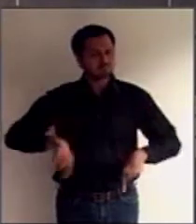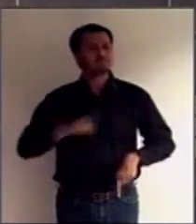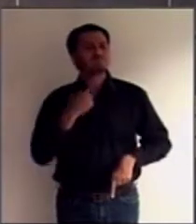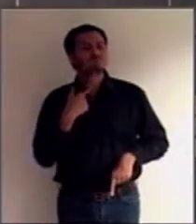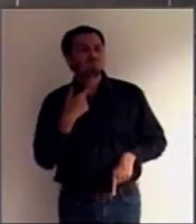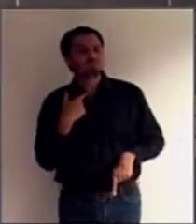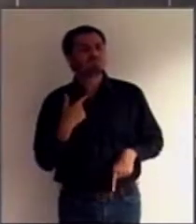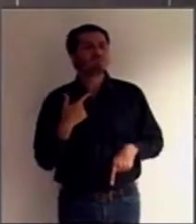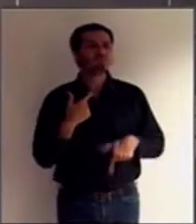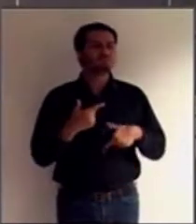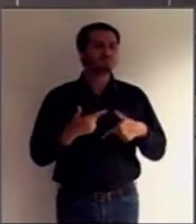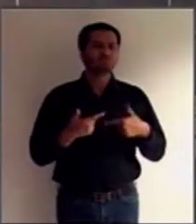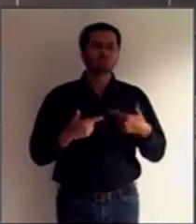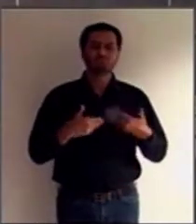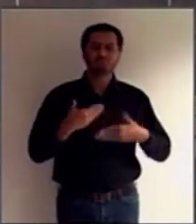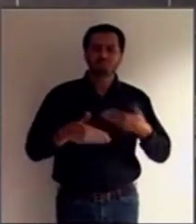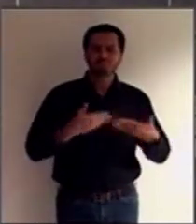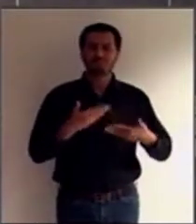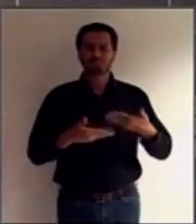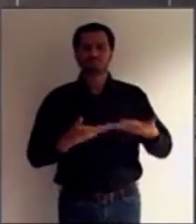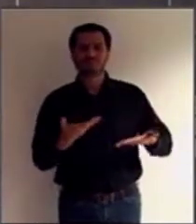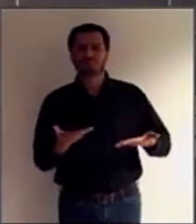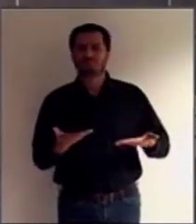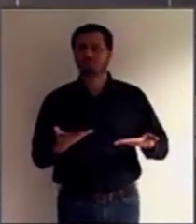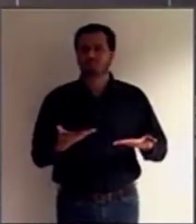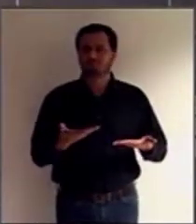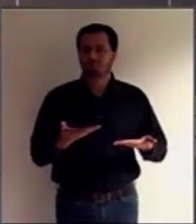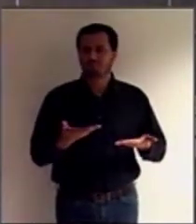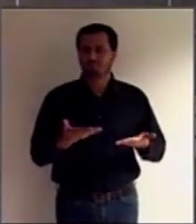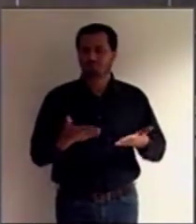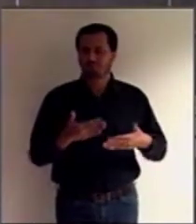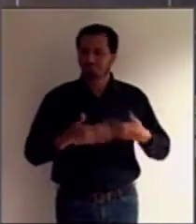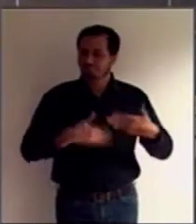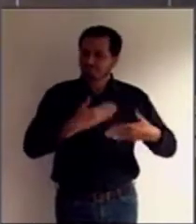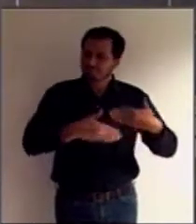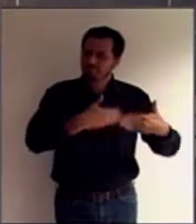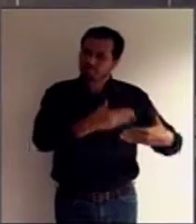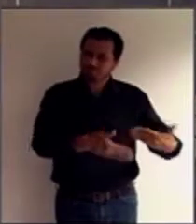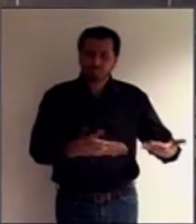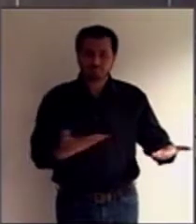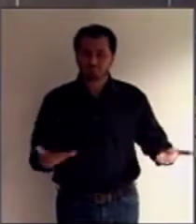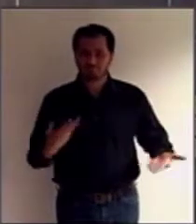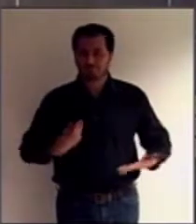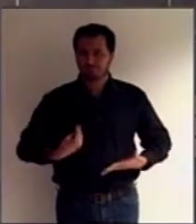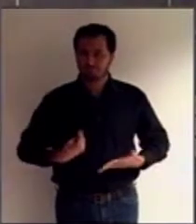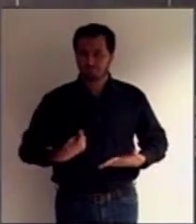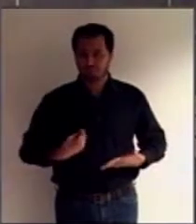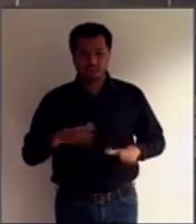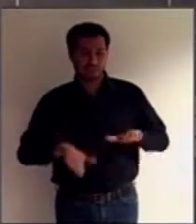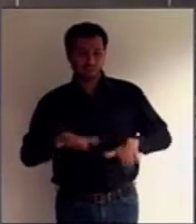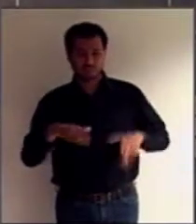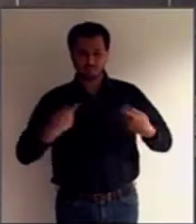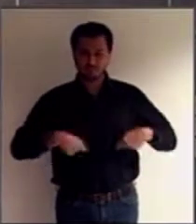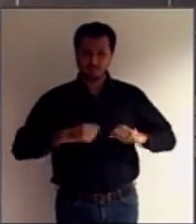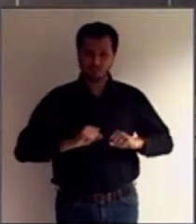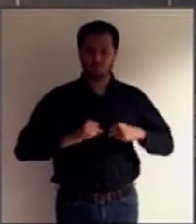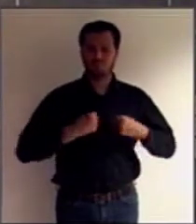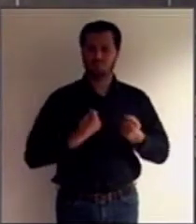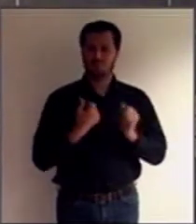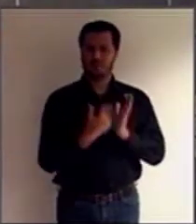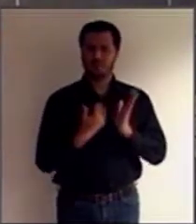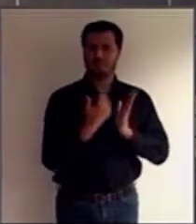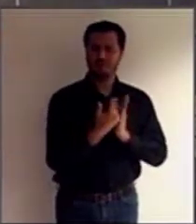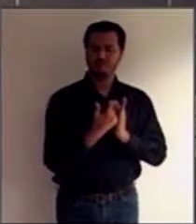trabalhar até mesmo naqueles processos que precisam de uma autonomia maior e